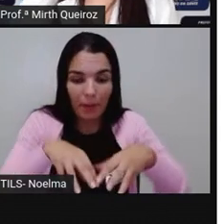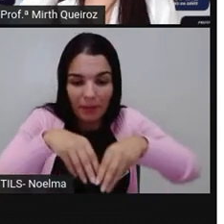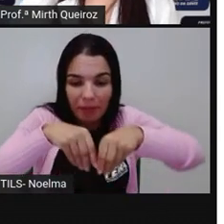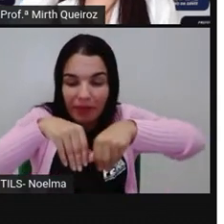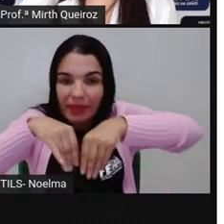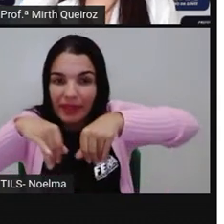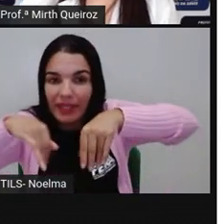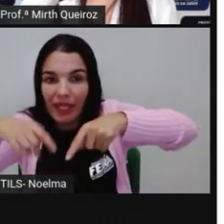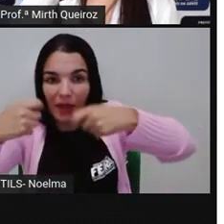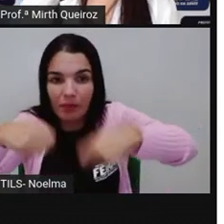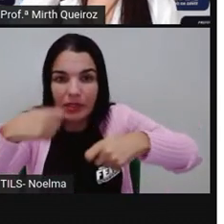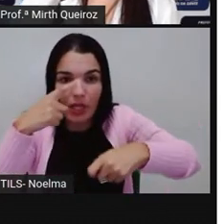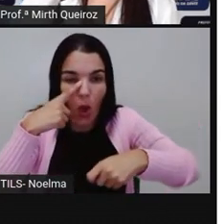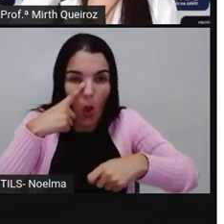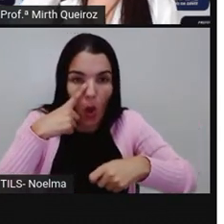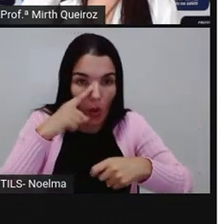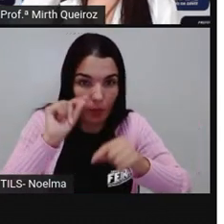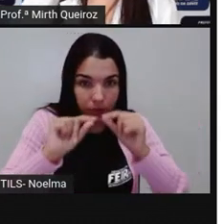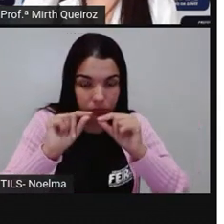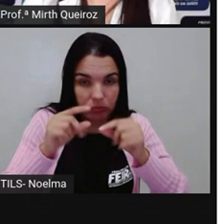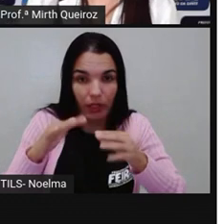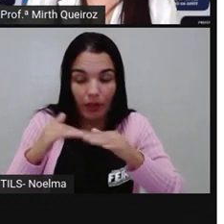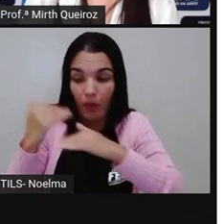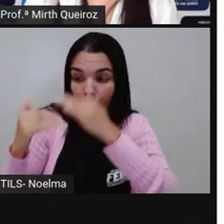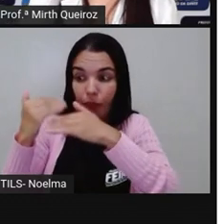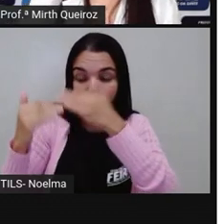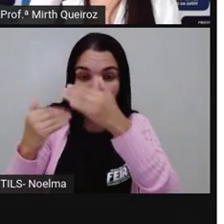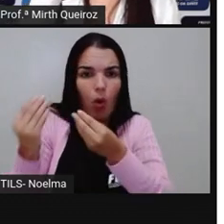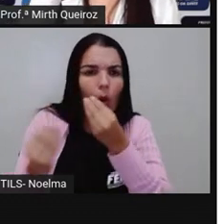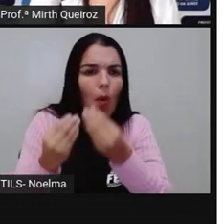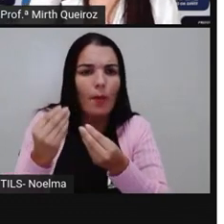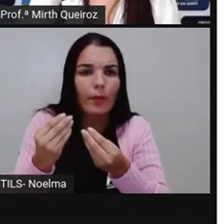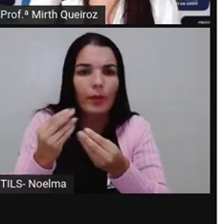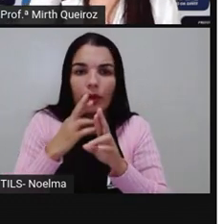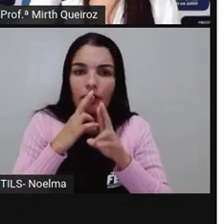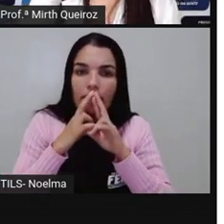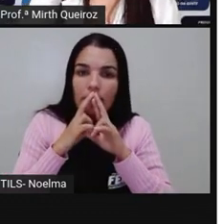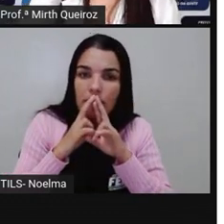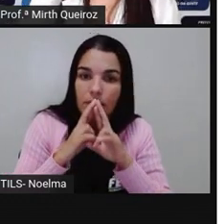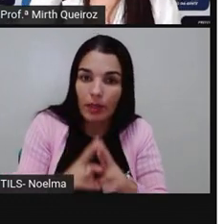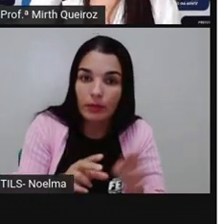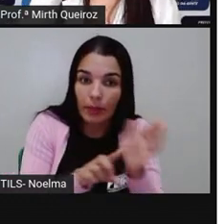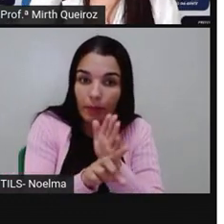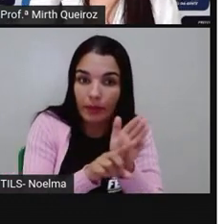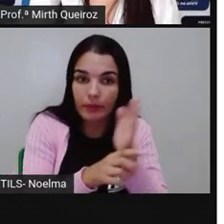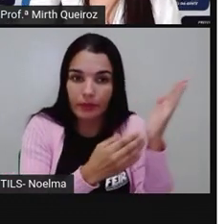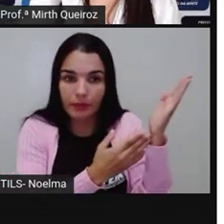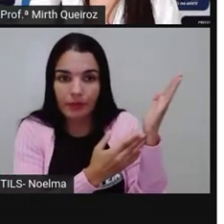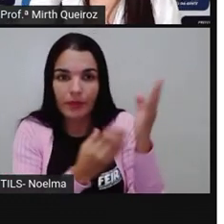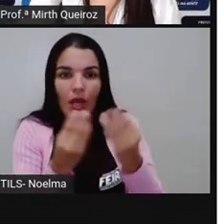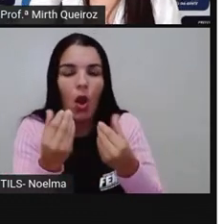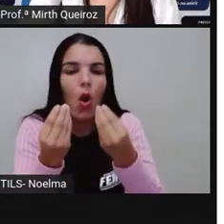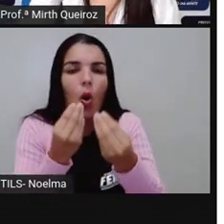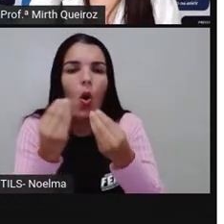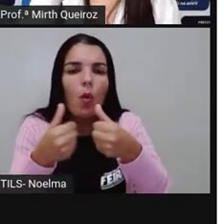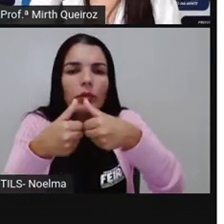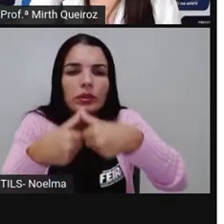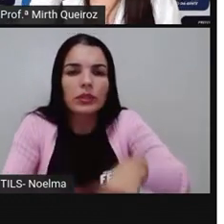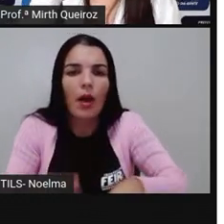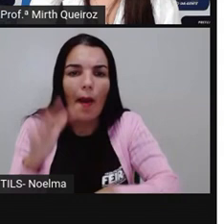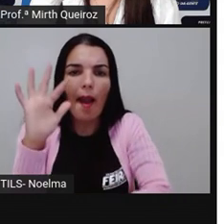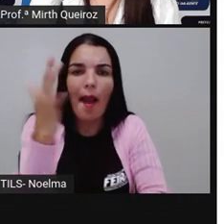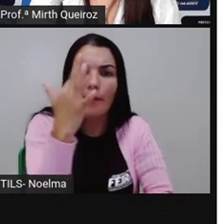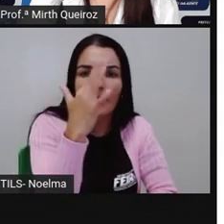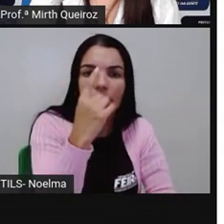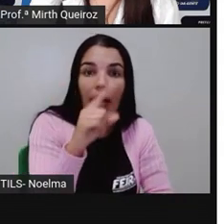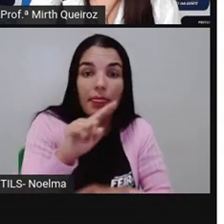observar A evolução dele Bom, respondendo aí a essas perguntas Como estão as plantas